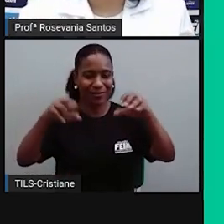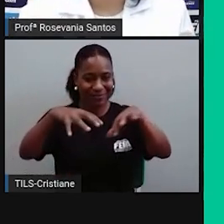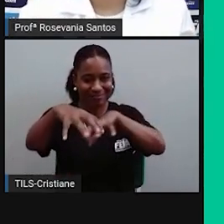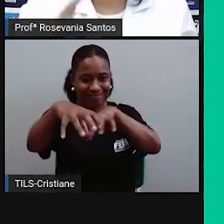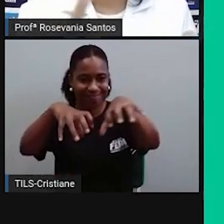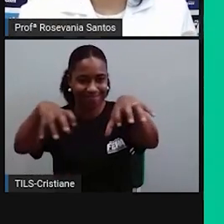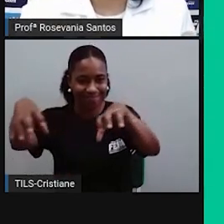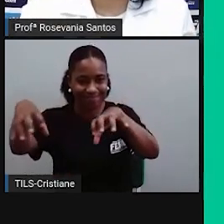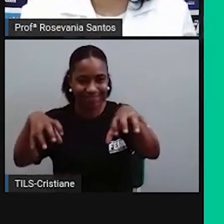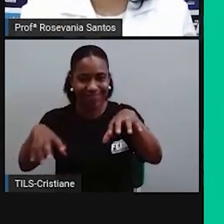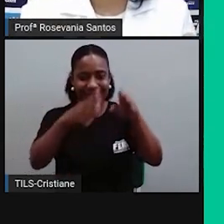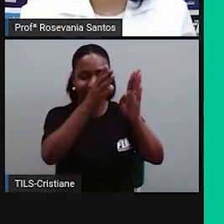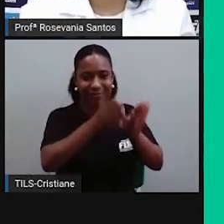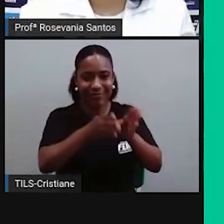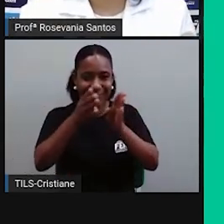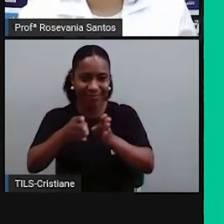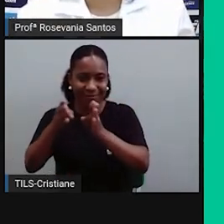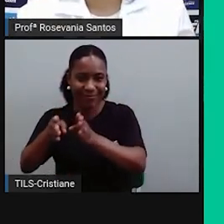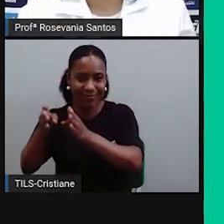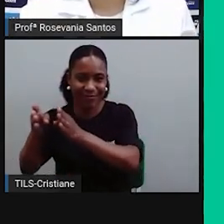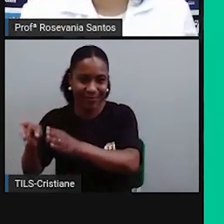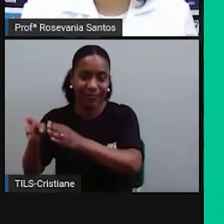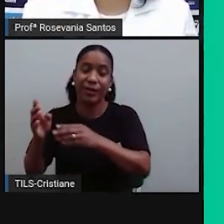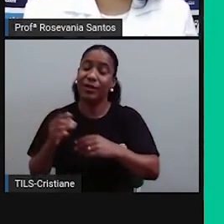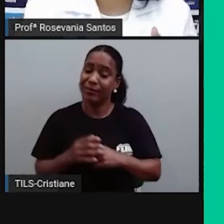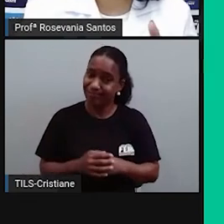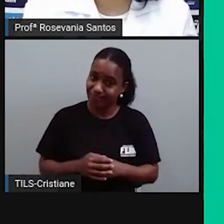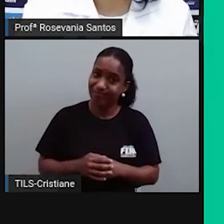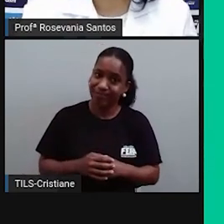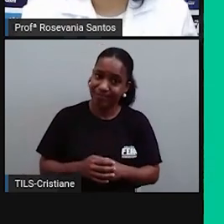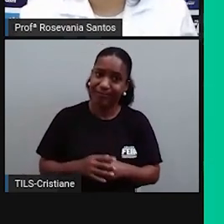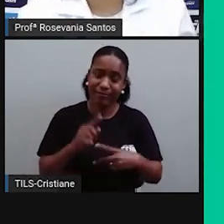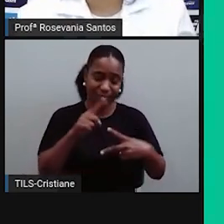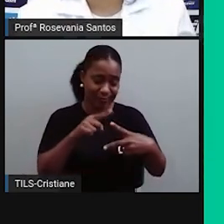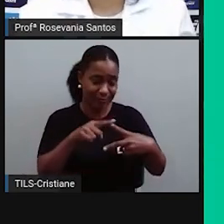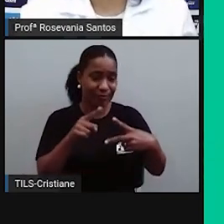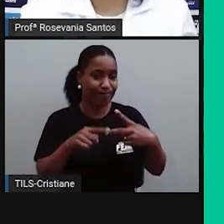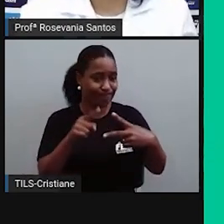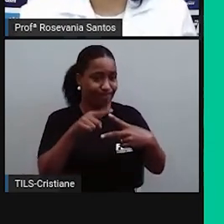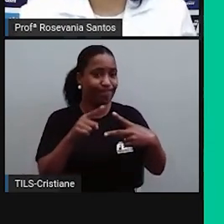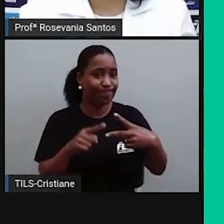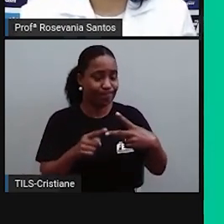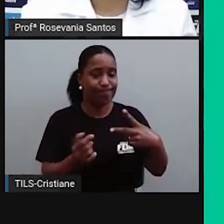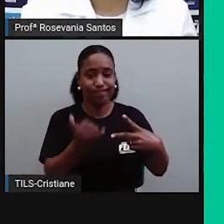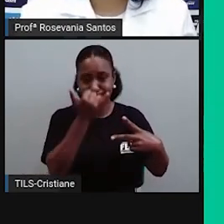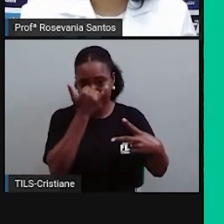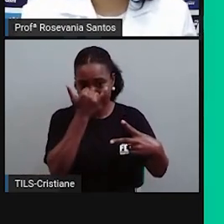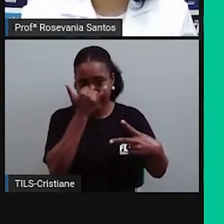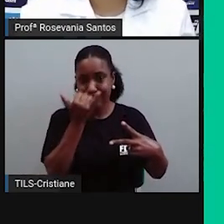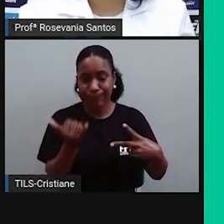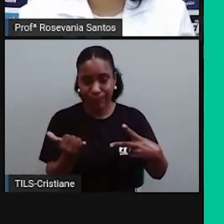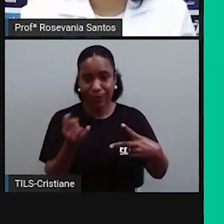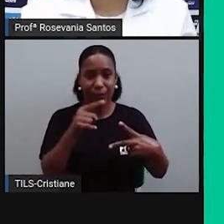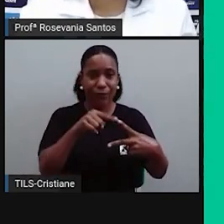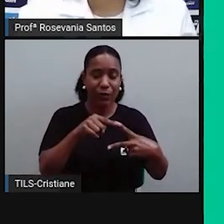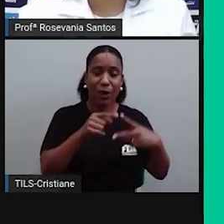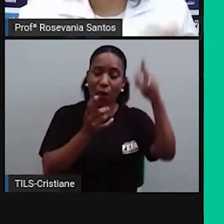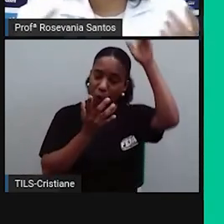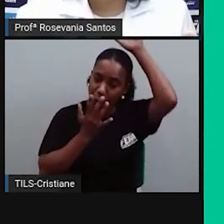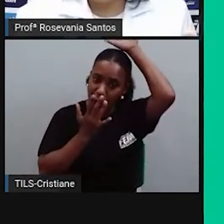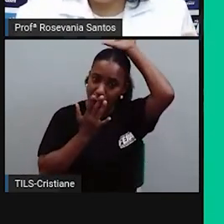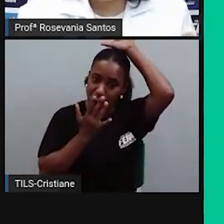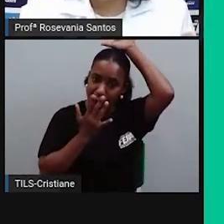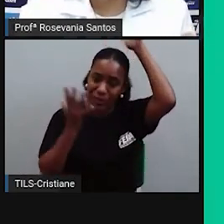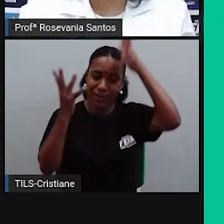infelizmente. Dois povos ficaram muito pré-indicados. No caso, povos indígenas. Que acabaram perdendo o direito sobre suas terras.